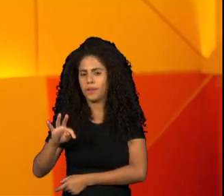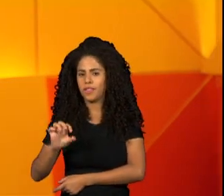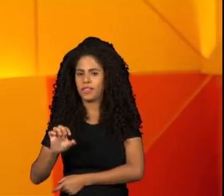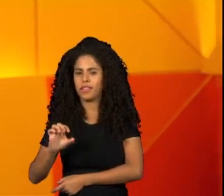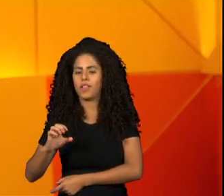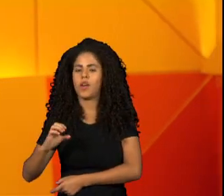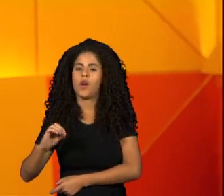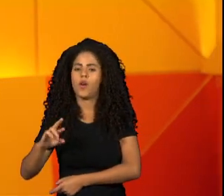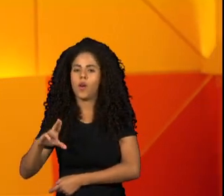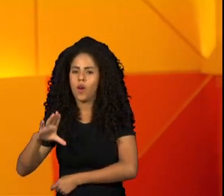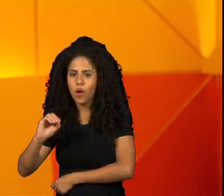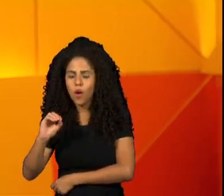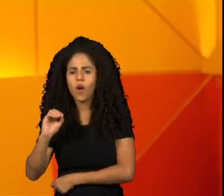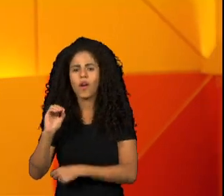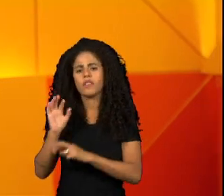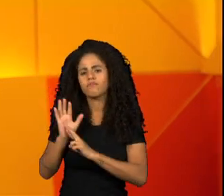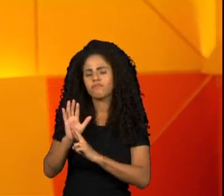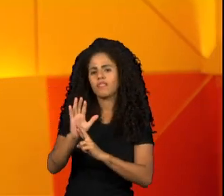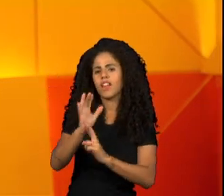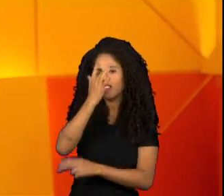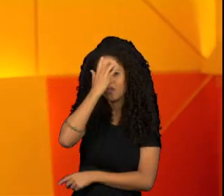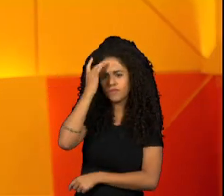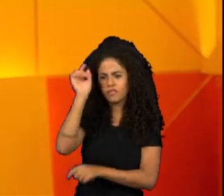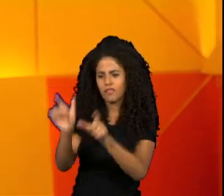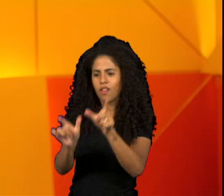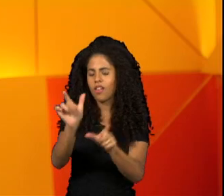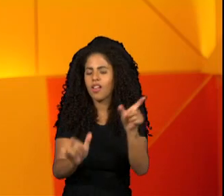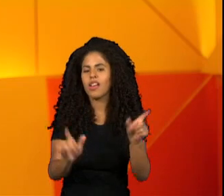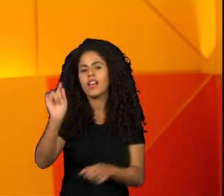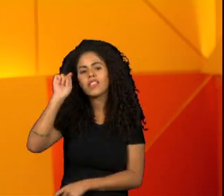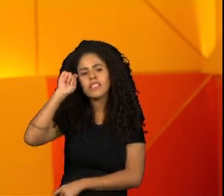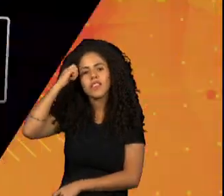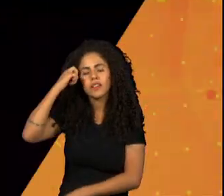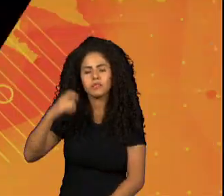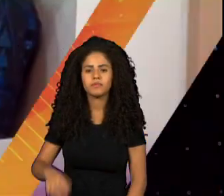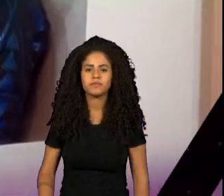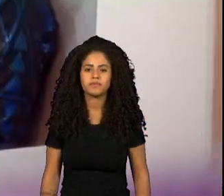falar com a Renata sobre a presença de pessoas negras na publicidade brasileira.